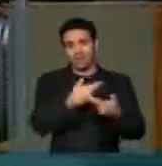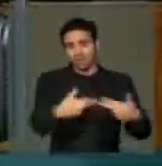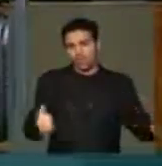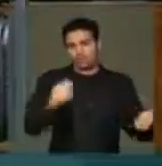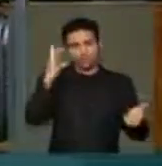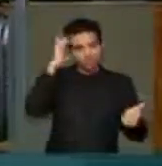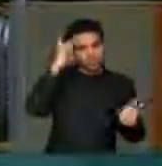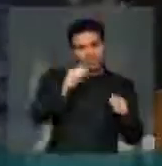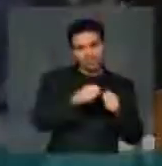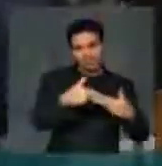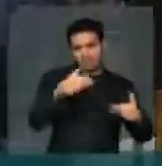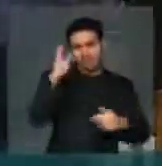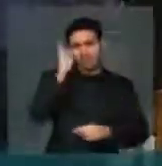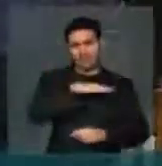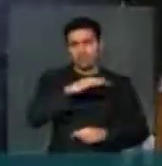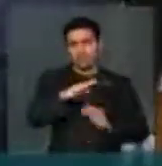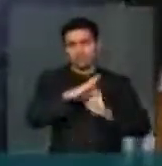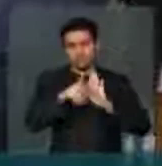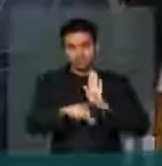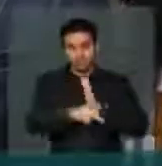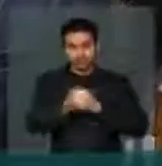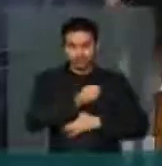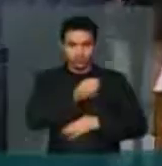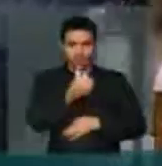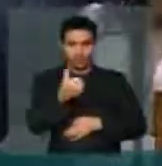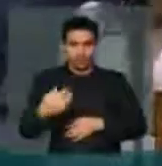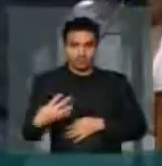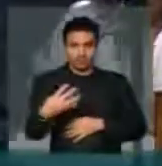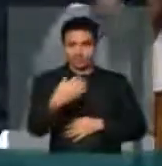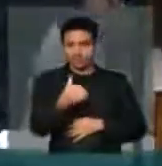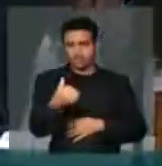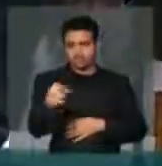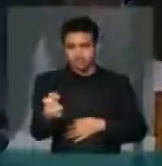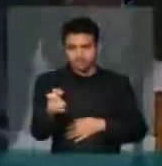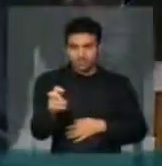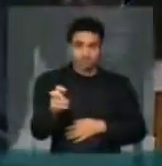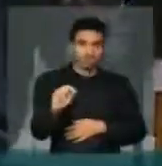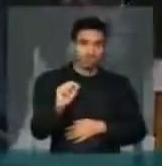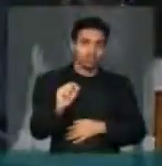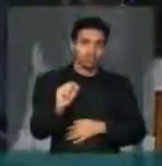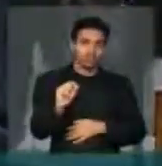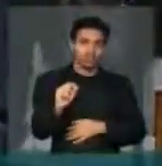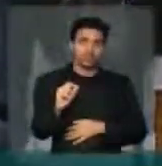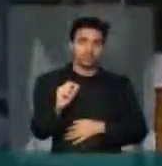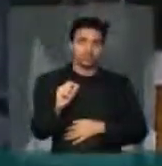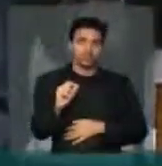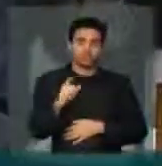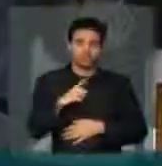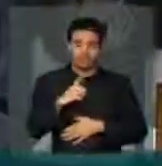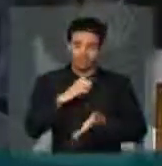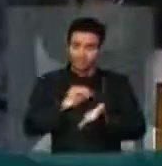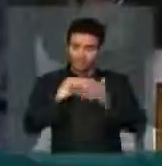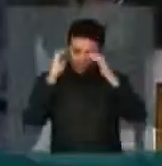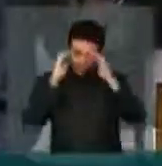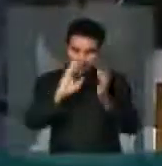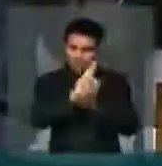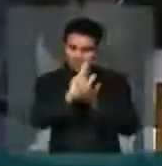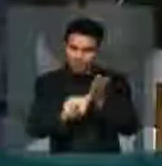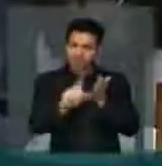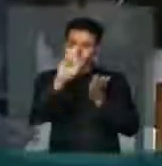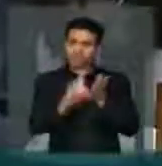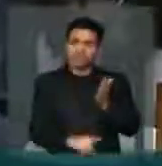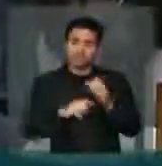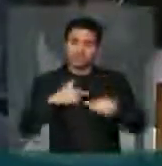às medidas provisórias 664, 665, que atacam diversos direitos trabalhistas e